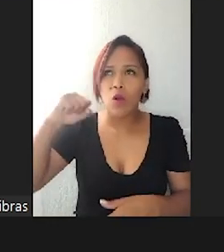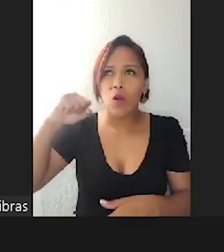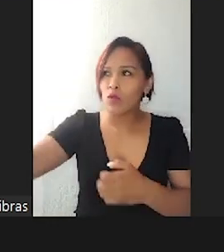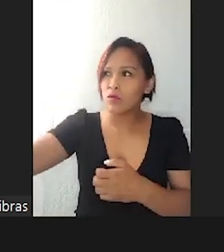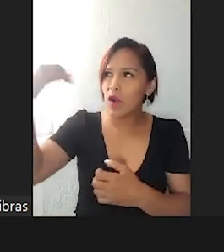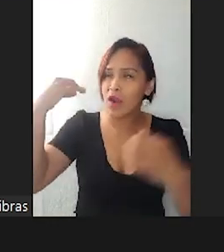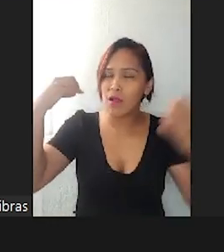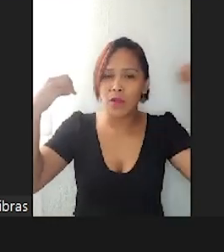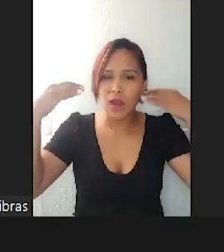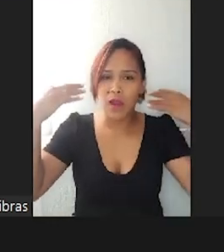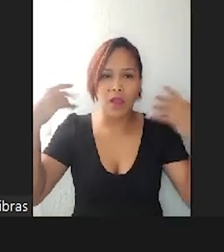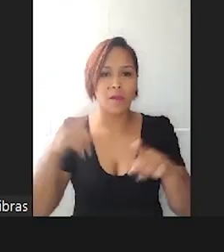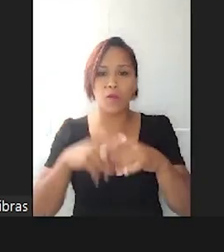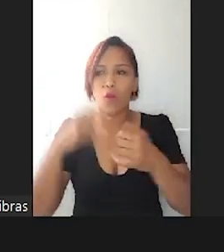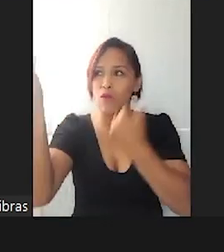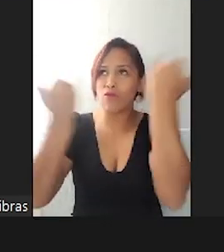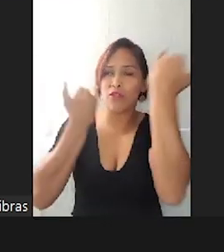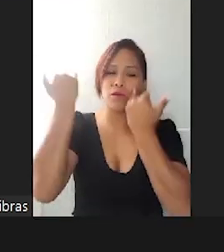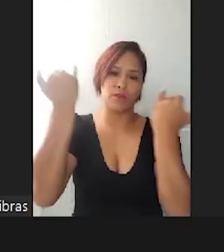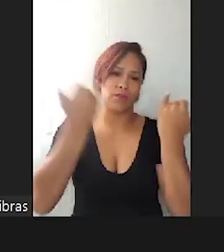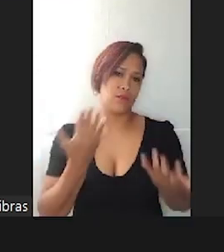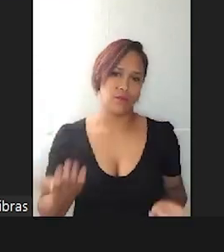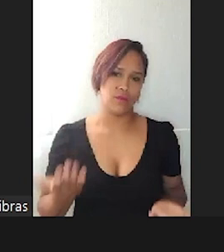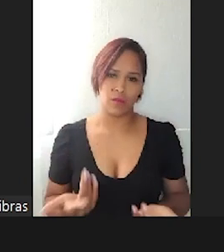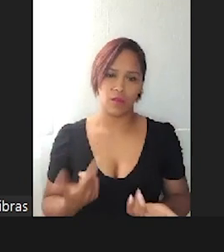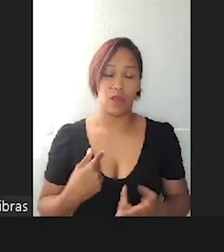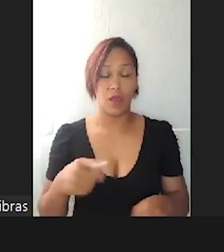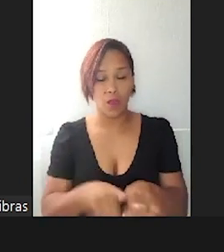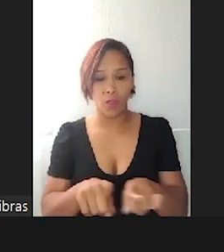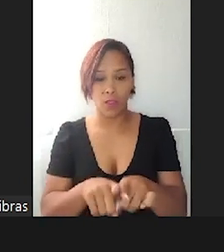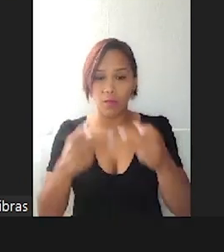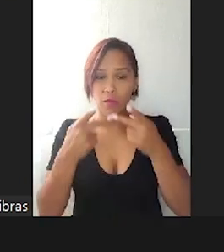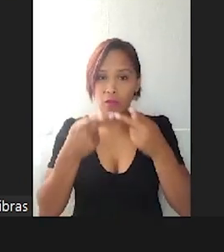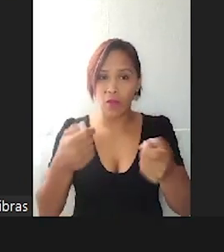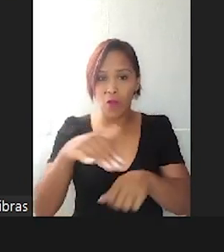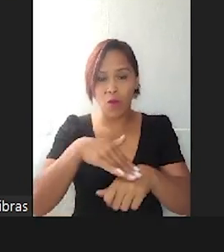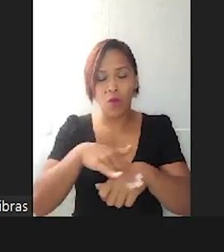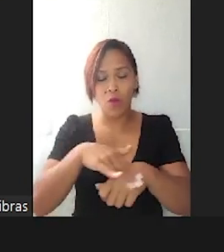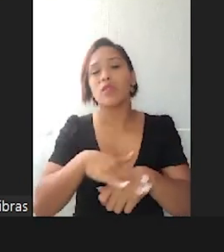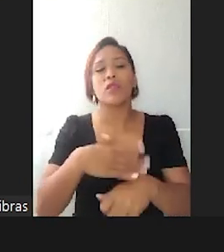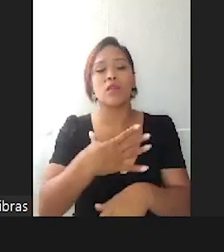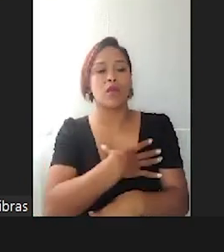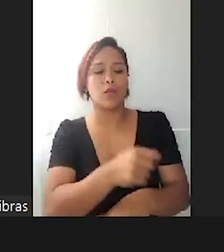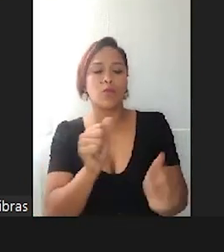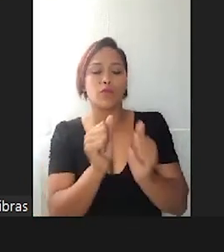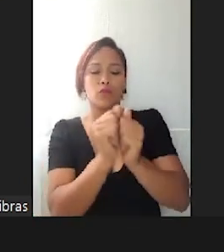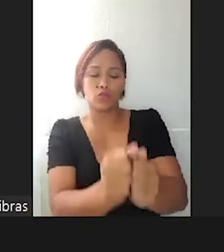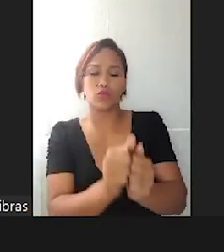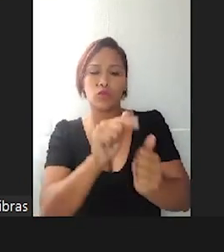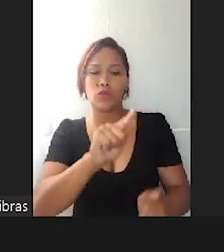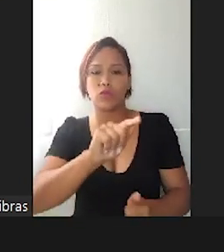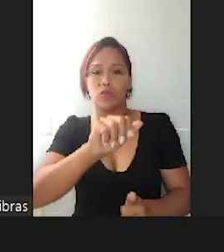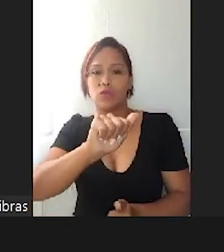gosto de contar um trechinho da minha história com o Gabriel, que